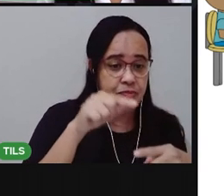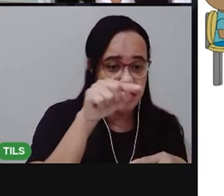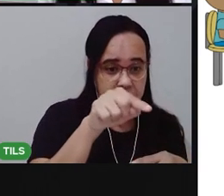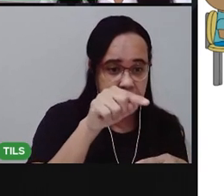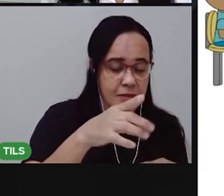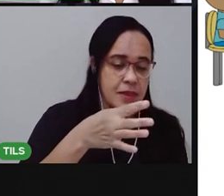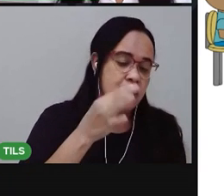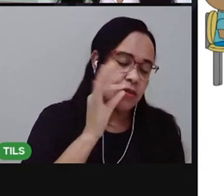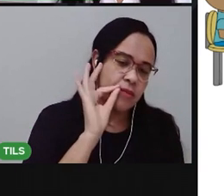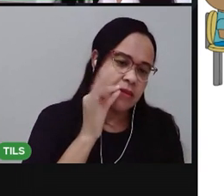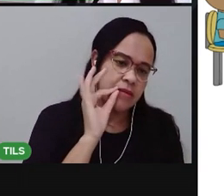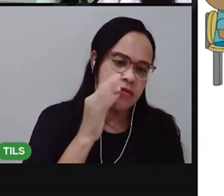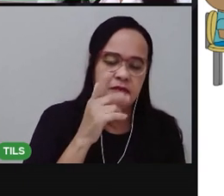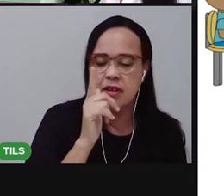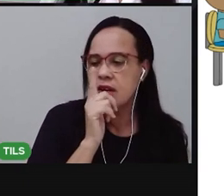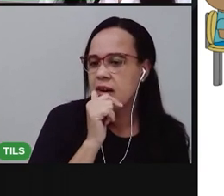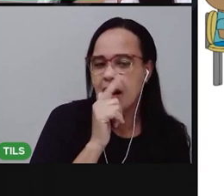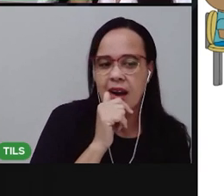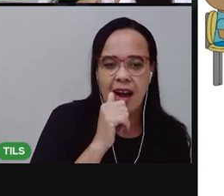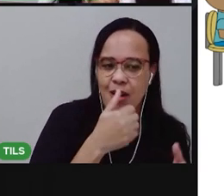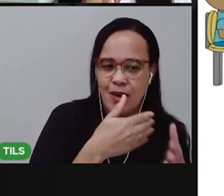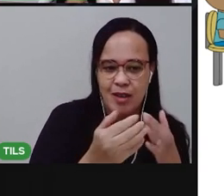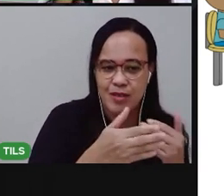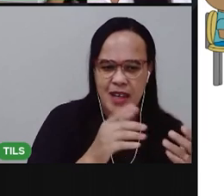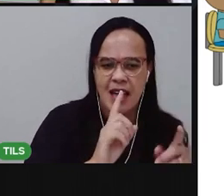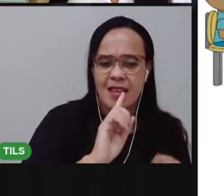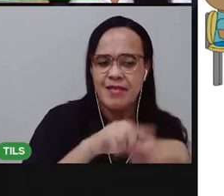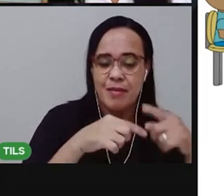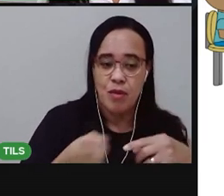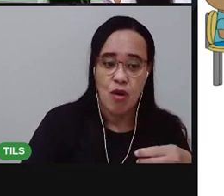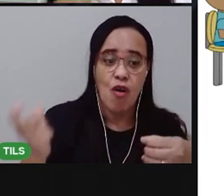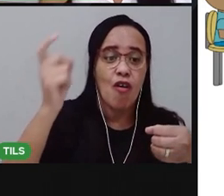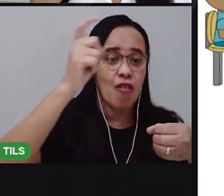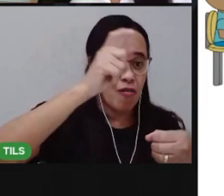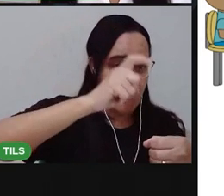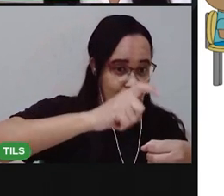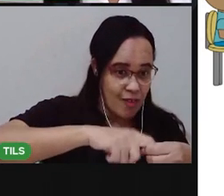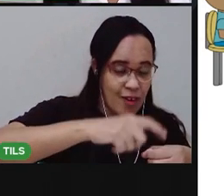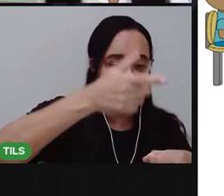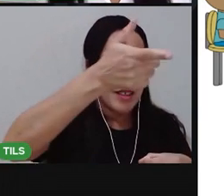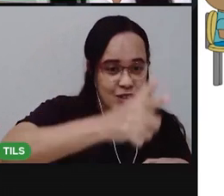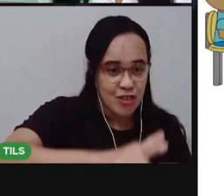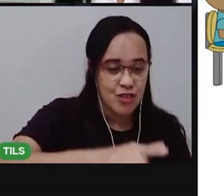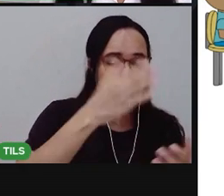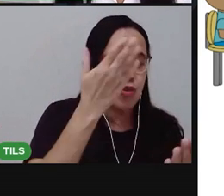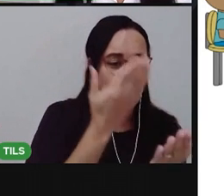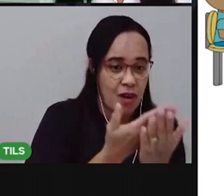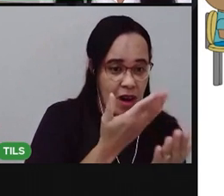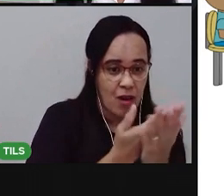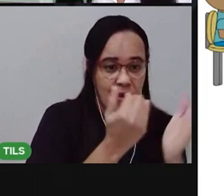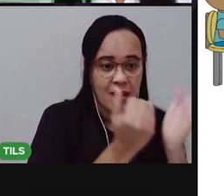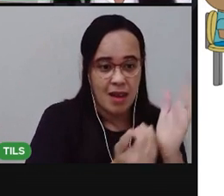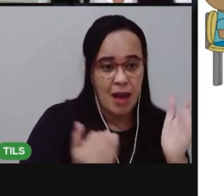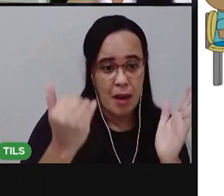café, uma água. Para a gente voltar daqui a pouco com a outra aula, tá bom?